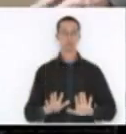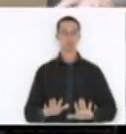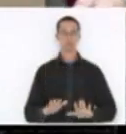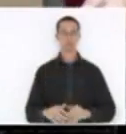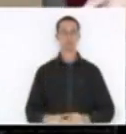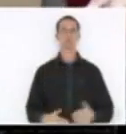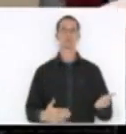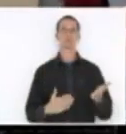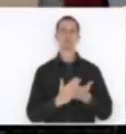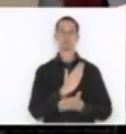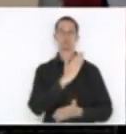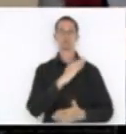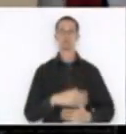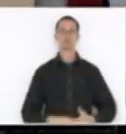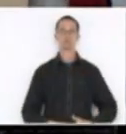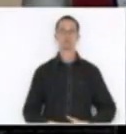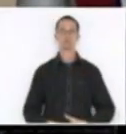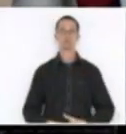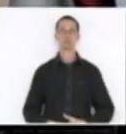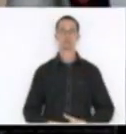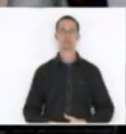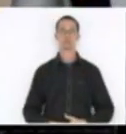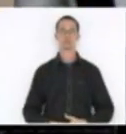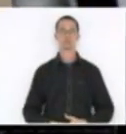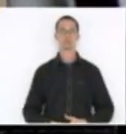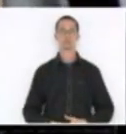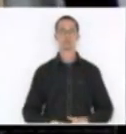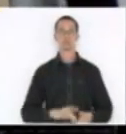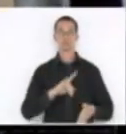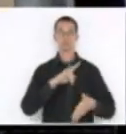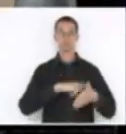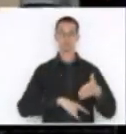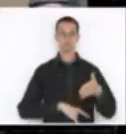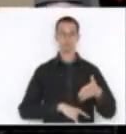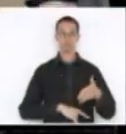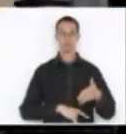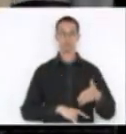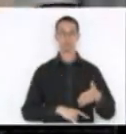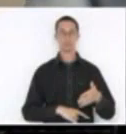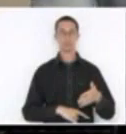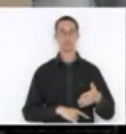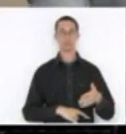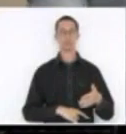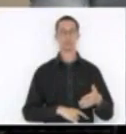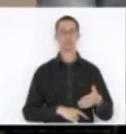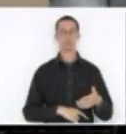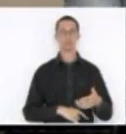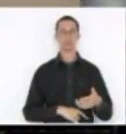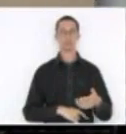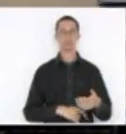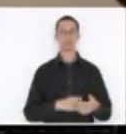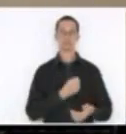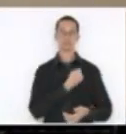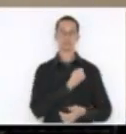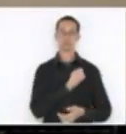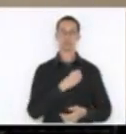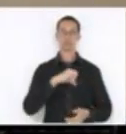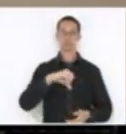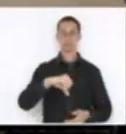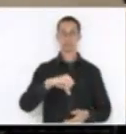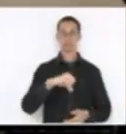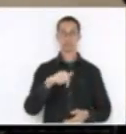aprovado. Moção, moções, moção número 97,